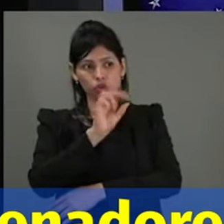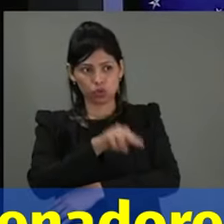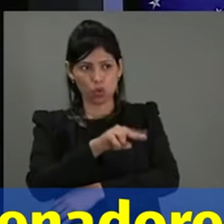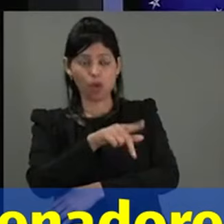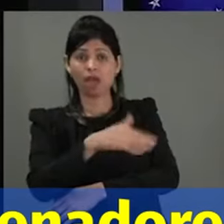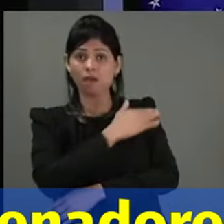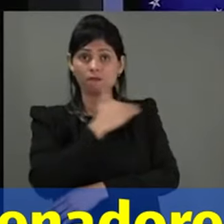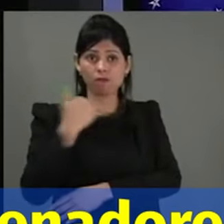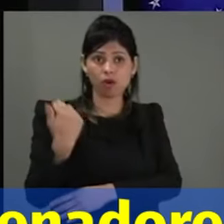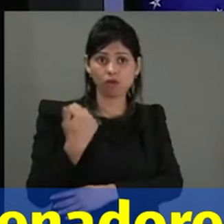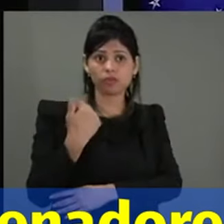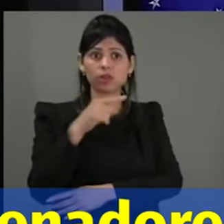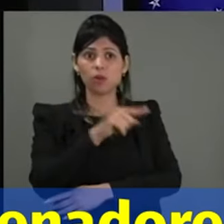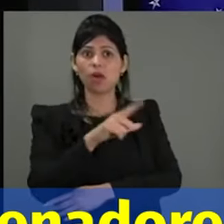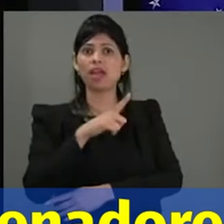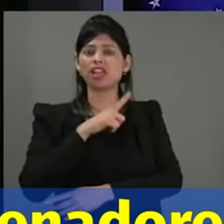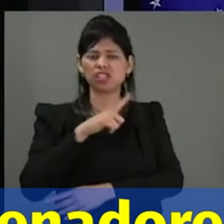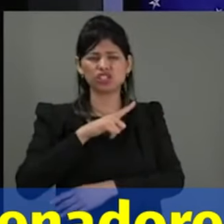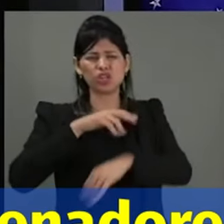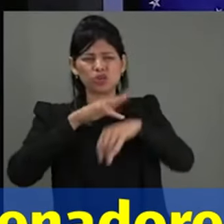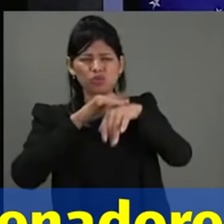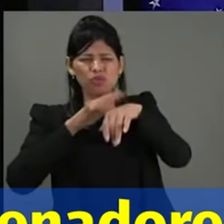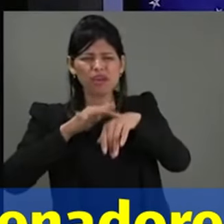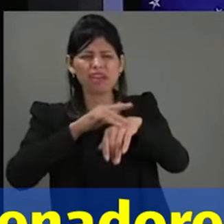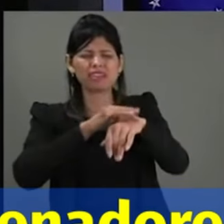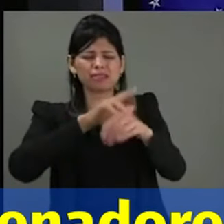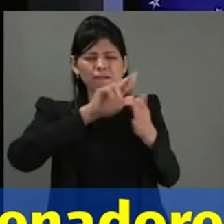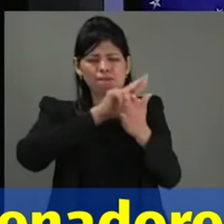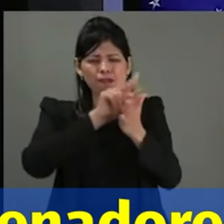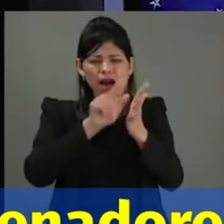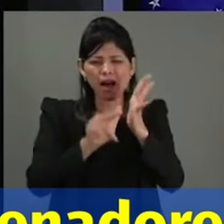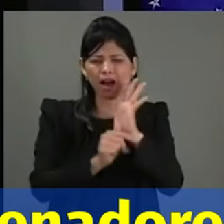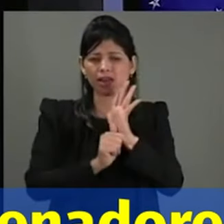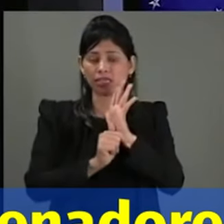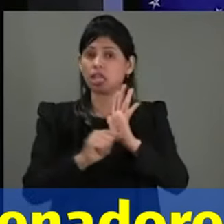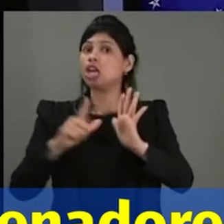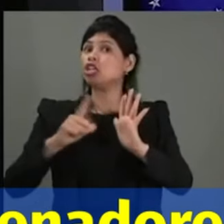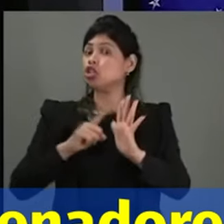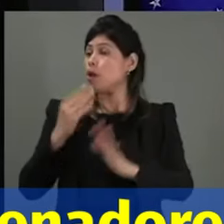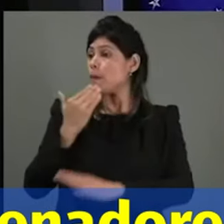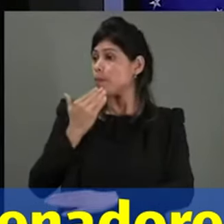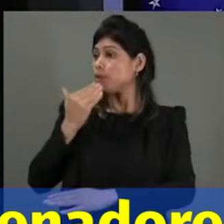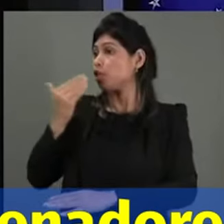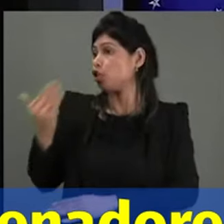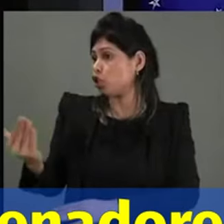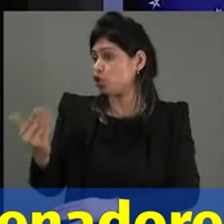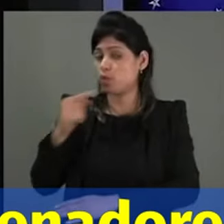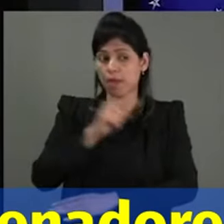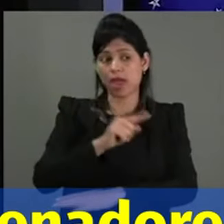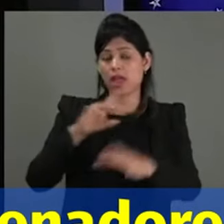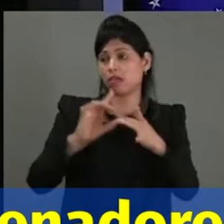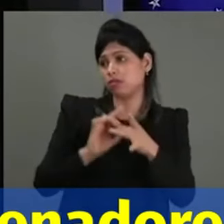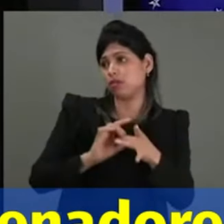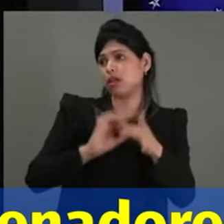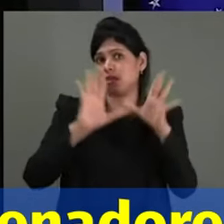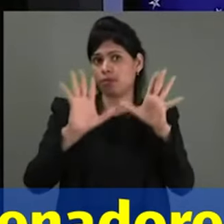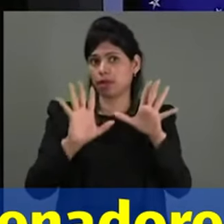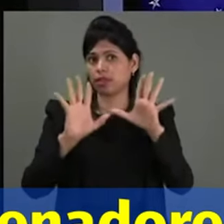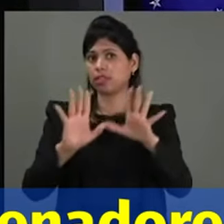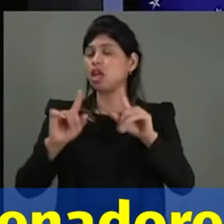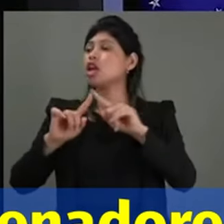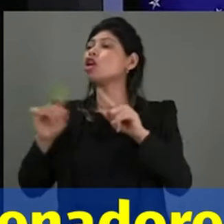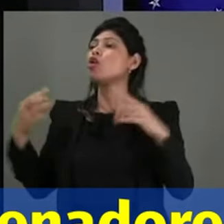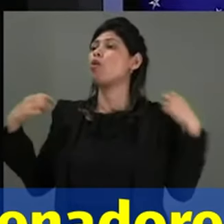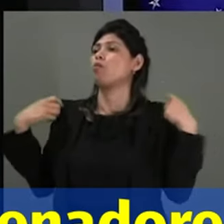que era portador de várias comorbidades. Você sabe quantos pedidos de habeas corpus foram ignorados pelo ministro Alexandre de